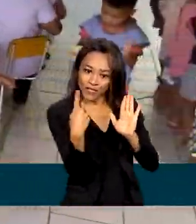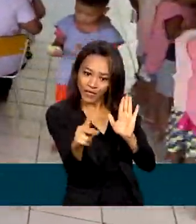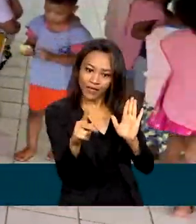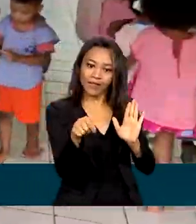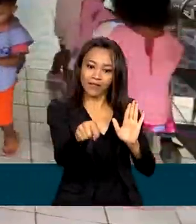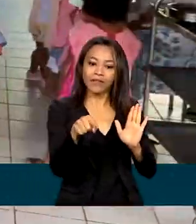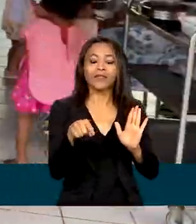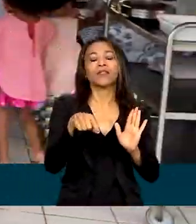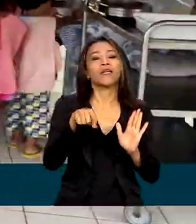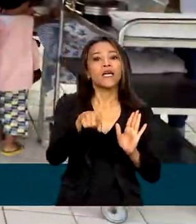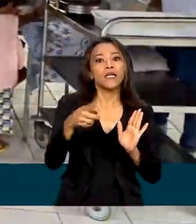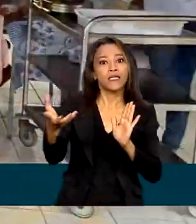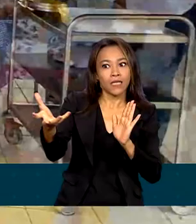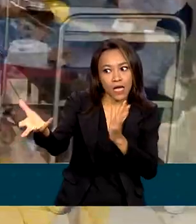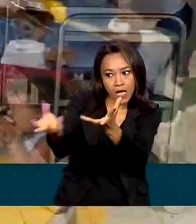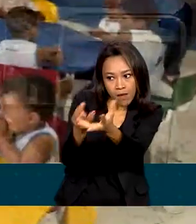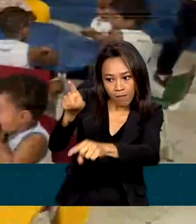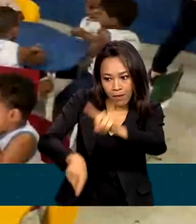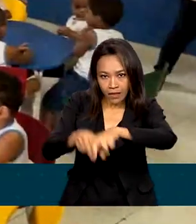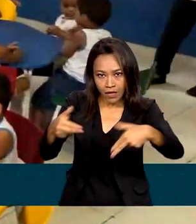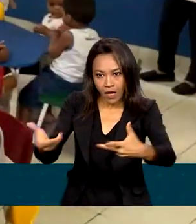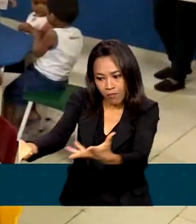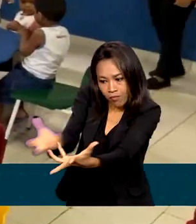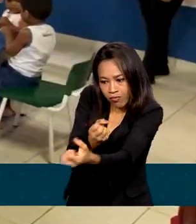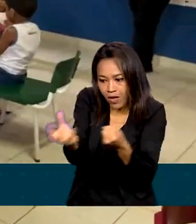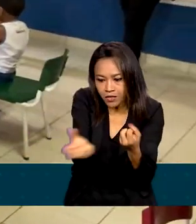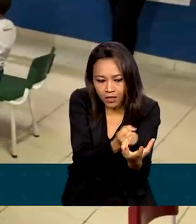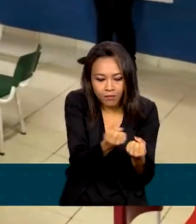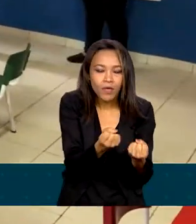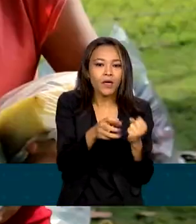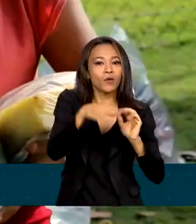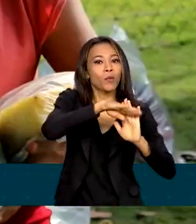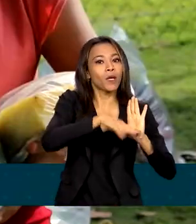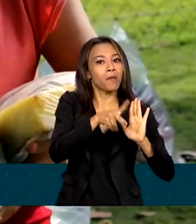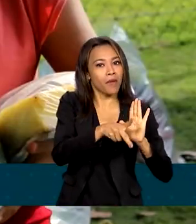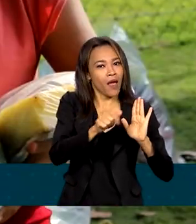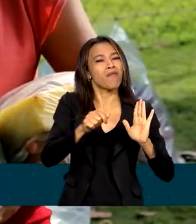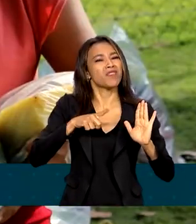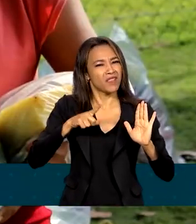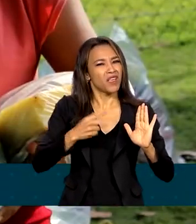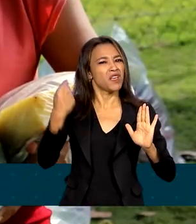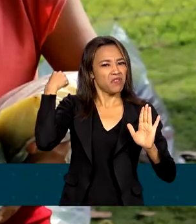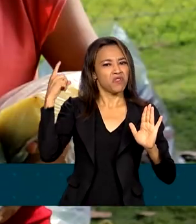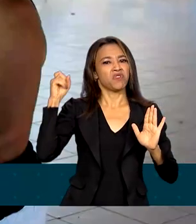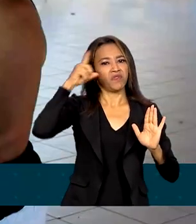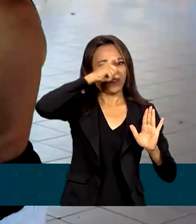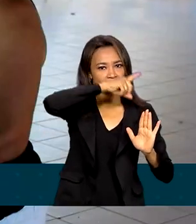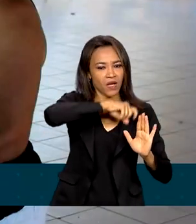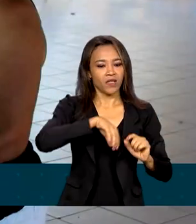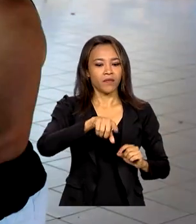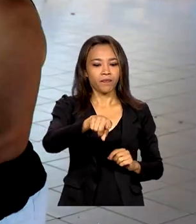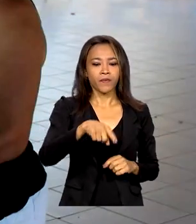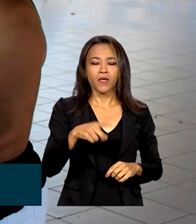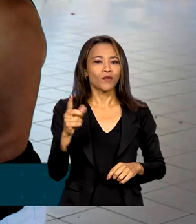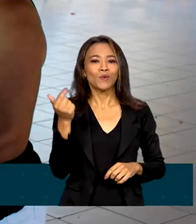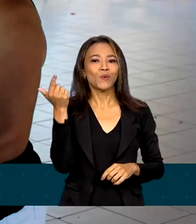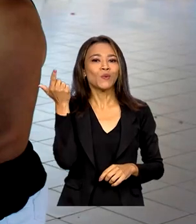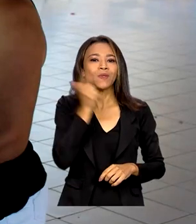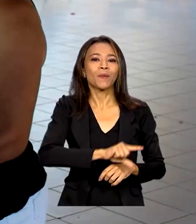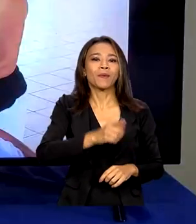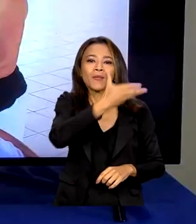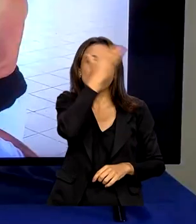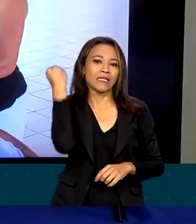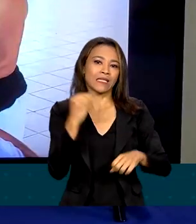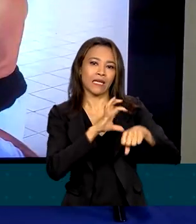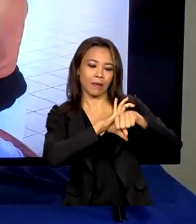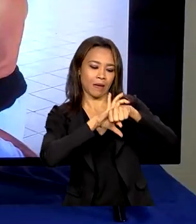Eles recebiam produtos por meio do PAA, mas também passaram dificuldades. Não vamos esquecer da pandemia. No ano